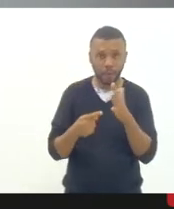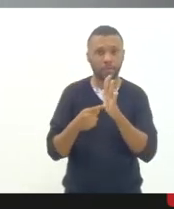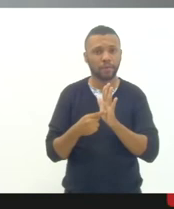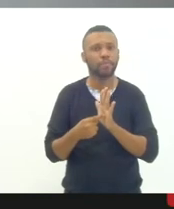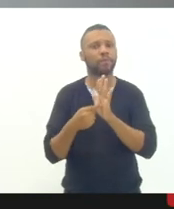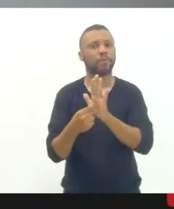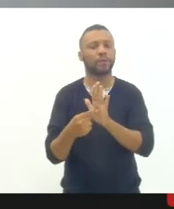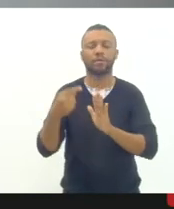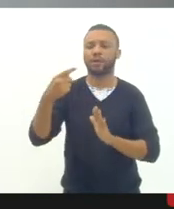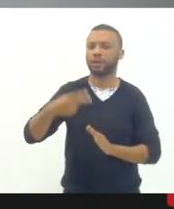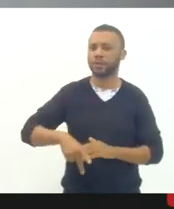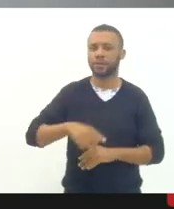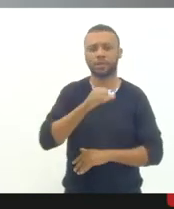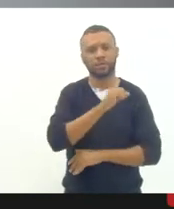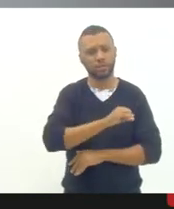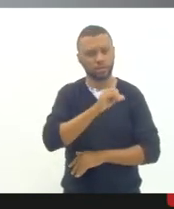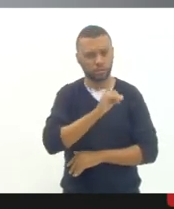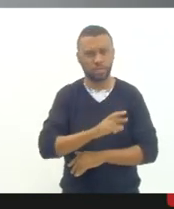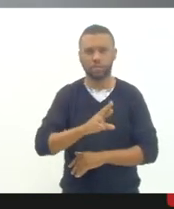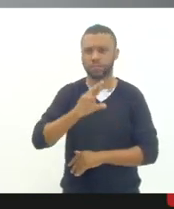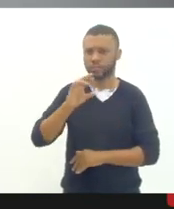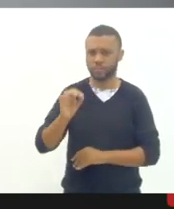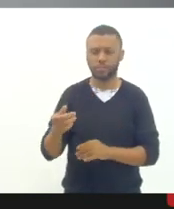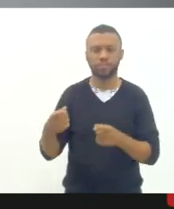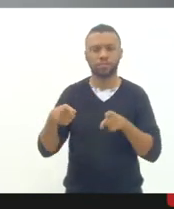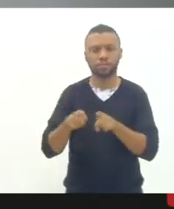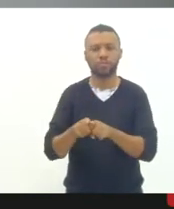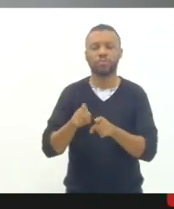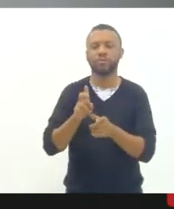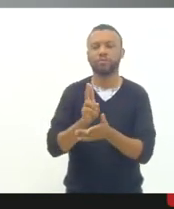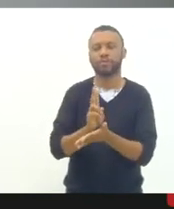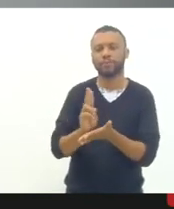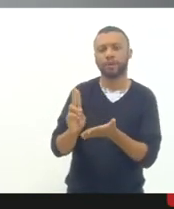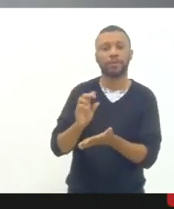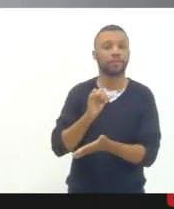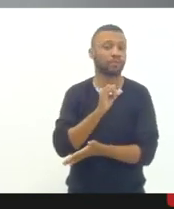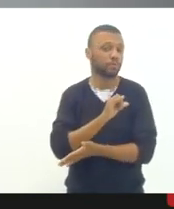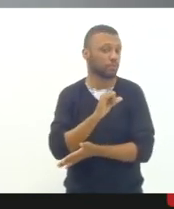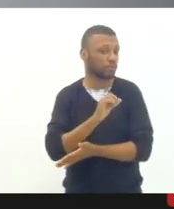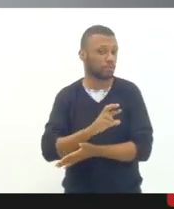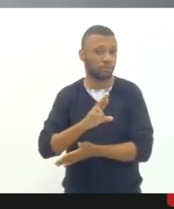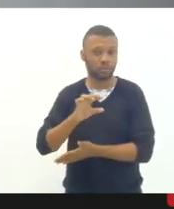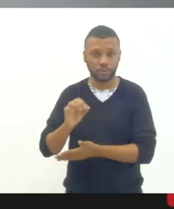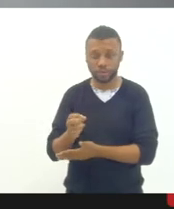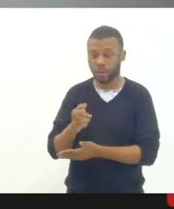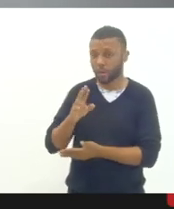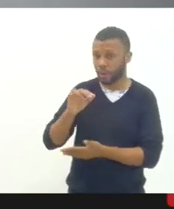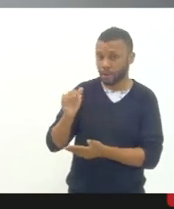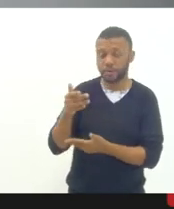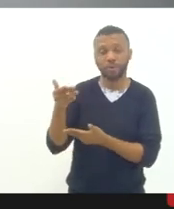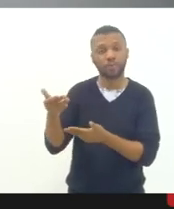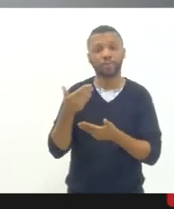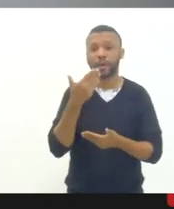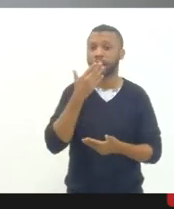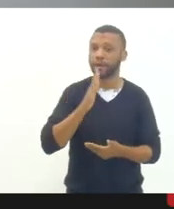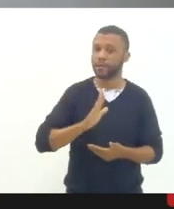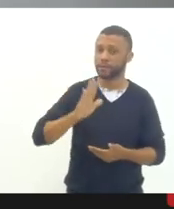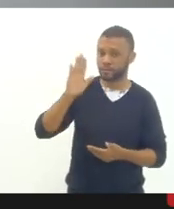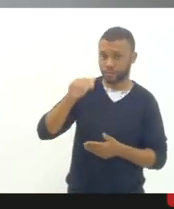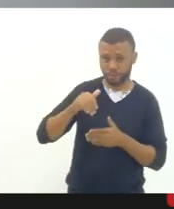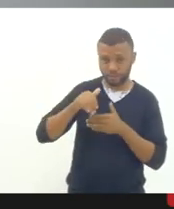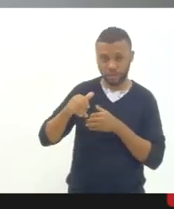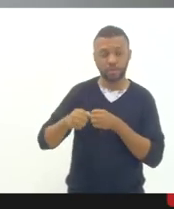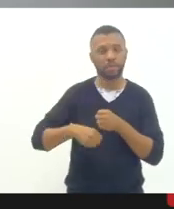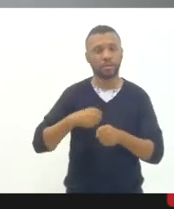aqui para o Rio de Janeiro com as especificidades do Rio de Janeiro e convocar as candidaturas neste ano